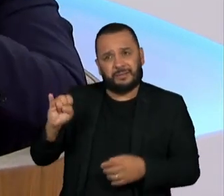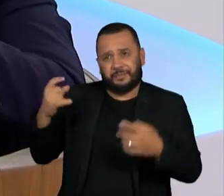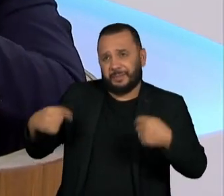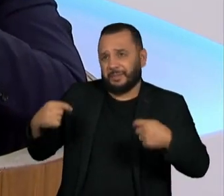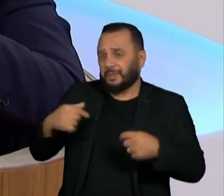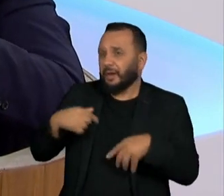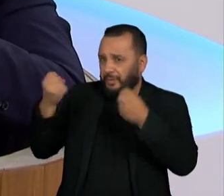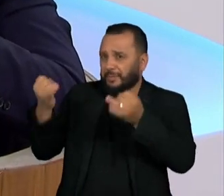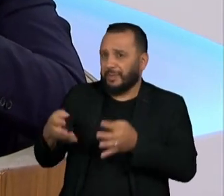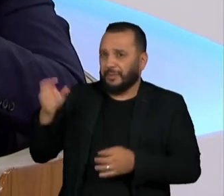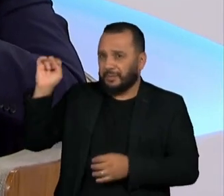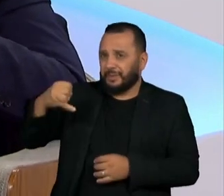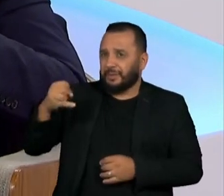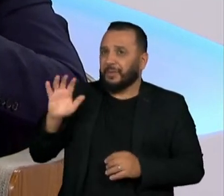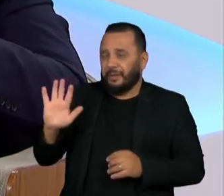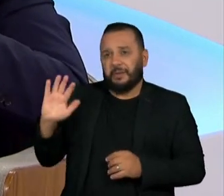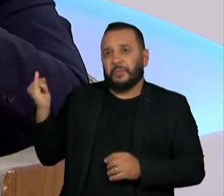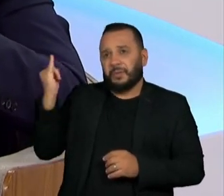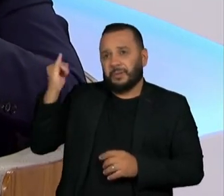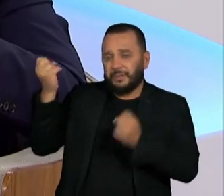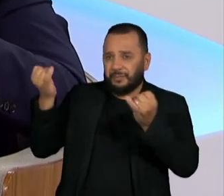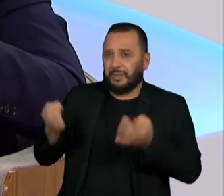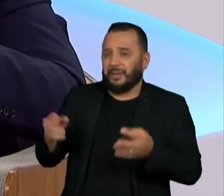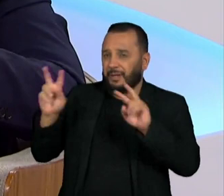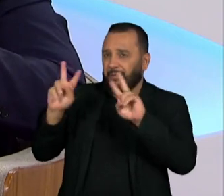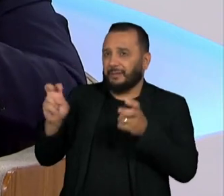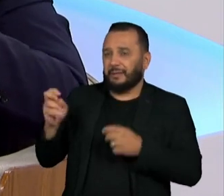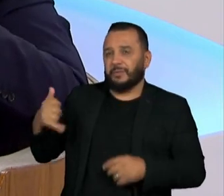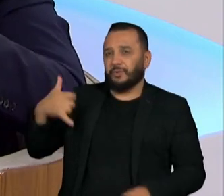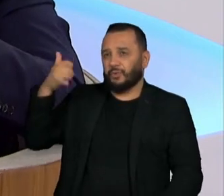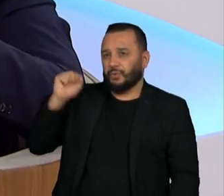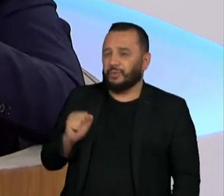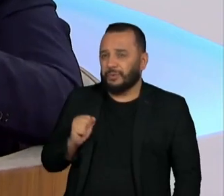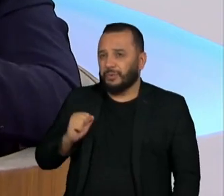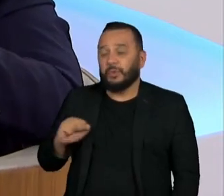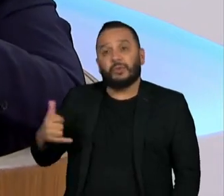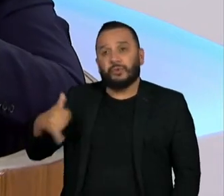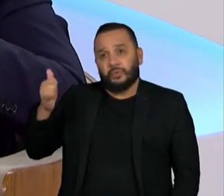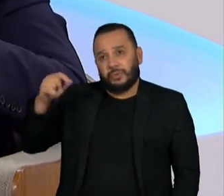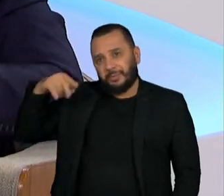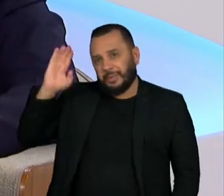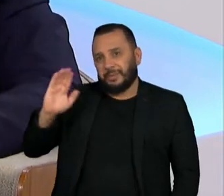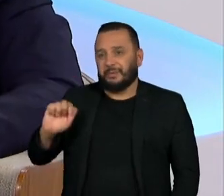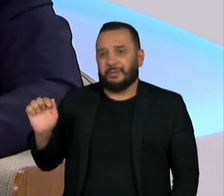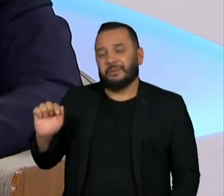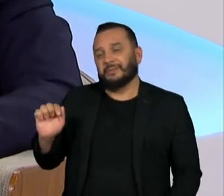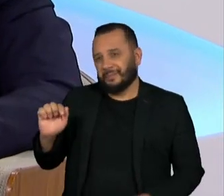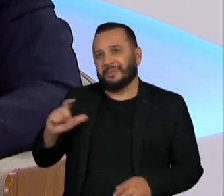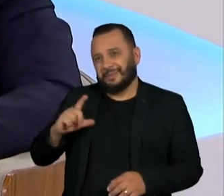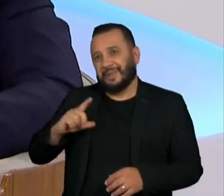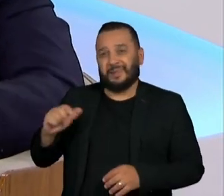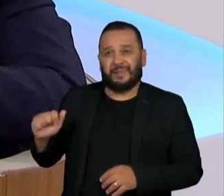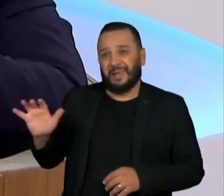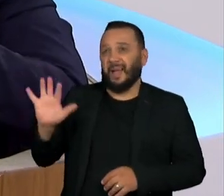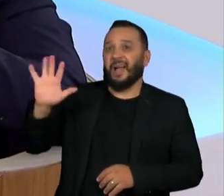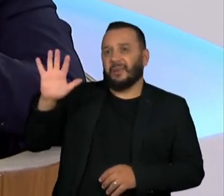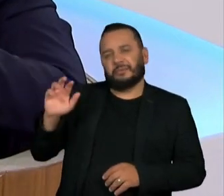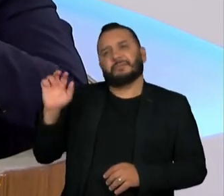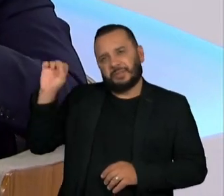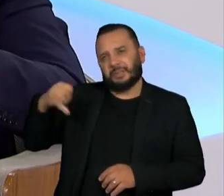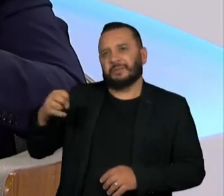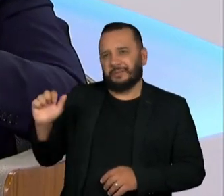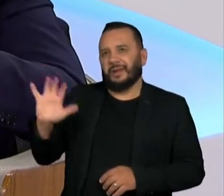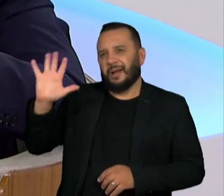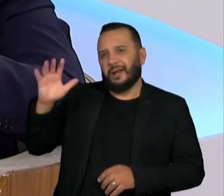é importante falar sobre o tema de juros, o juros real no Brasil é alto, é alto, mas eu acho que é importante,